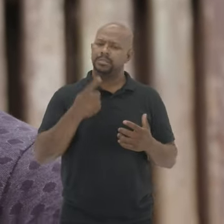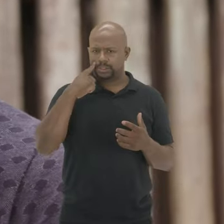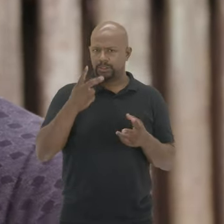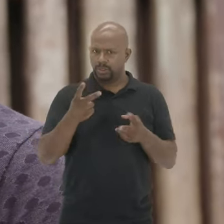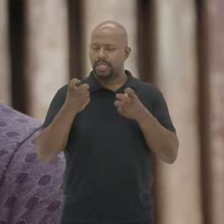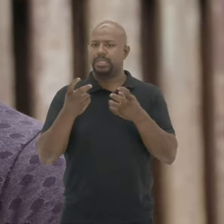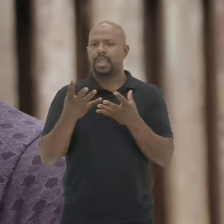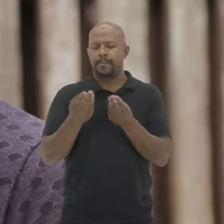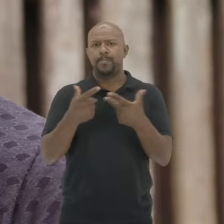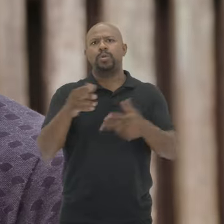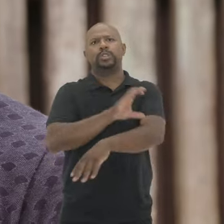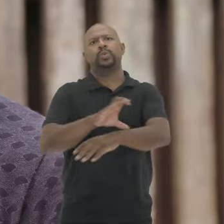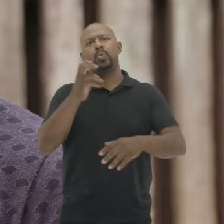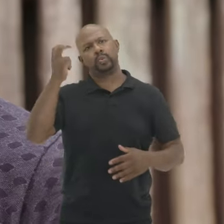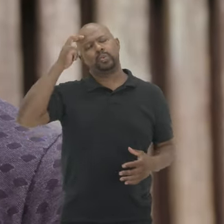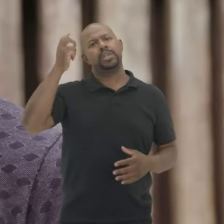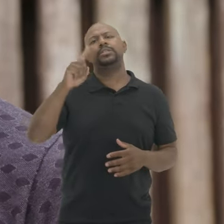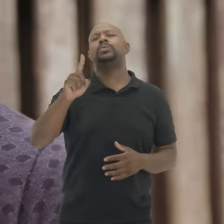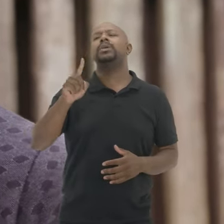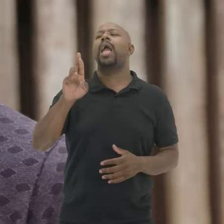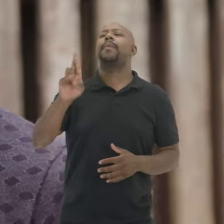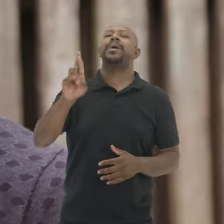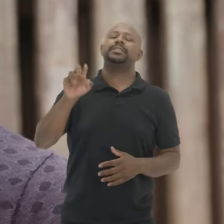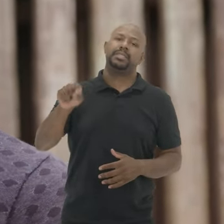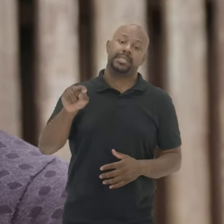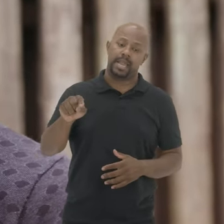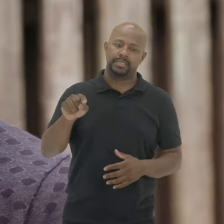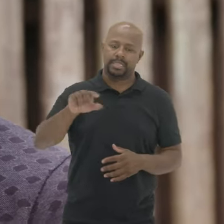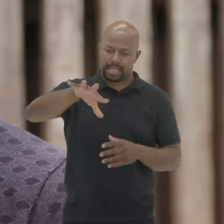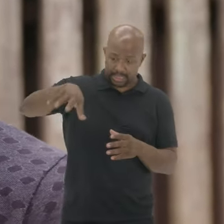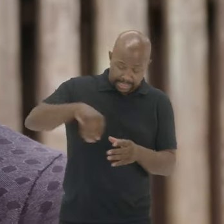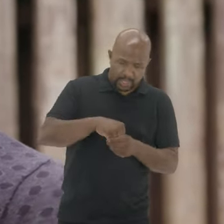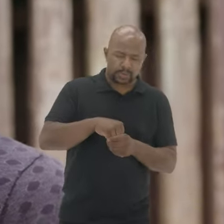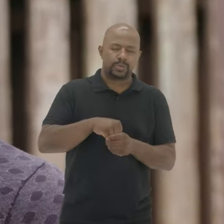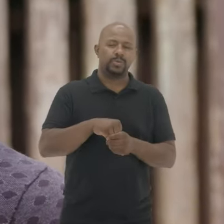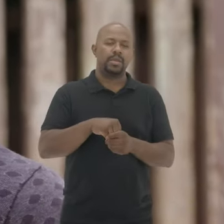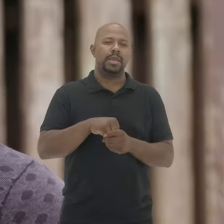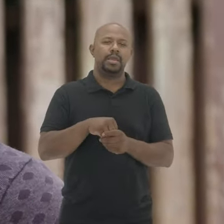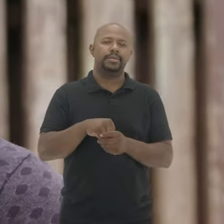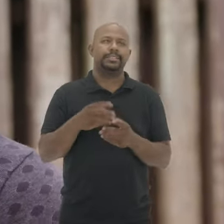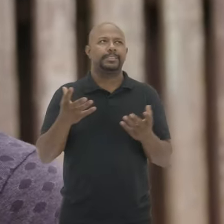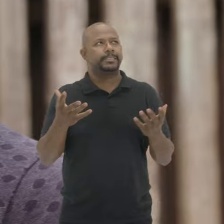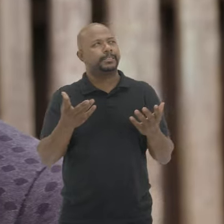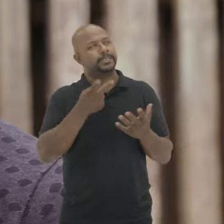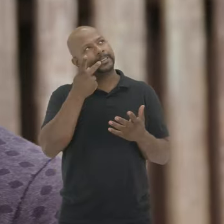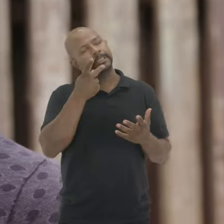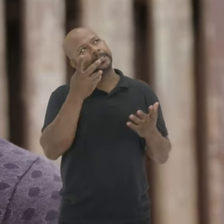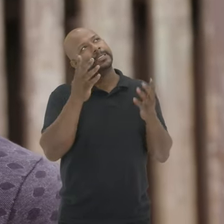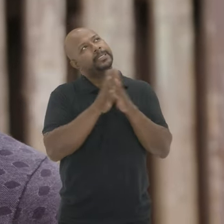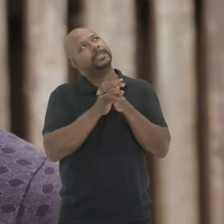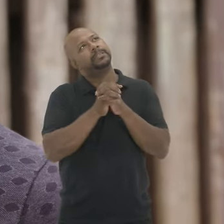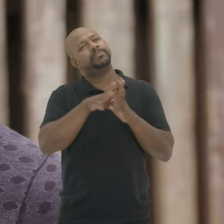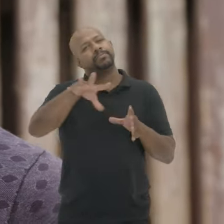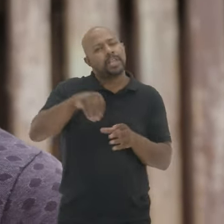a gente nota Que muitas culturas Não são representadas Dentro desse Vamos dizer